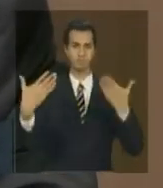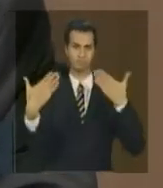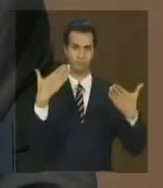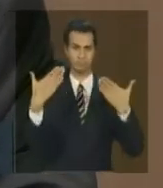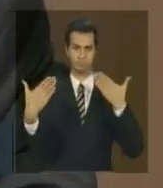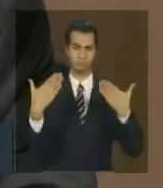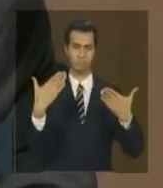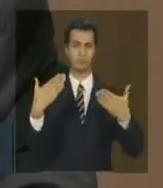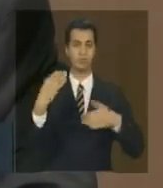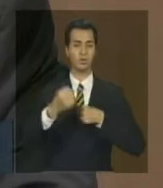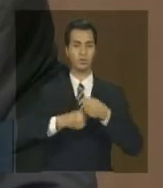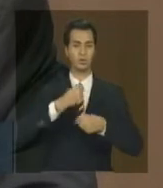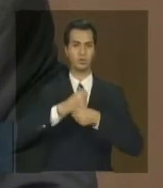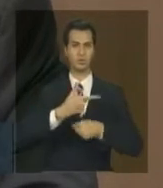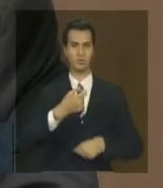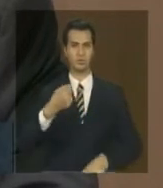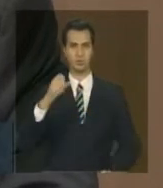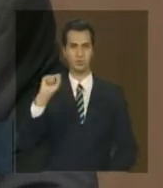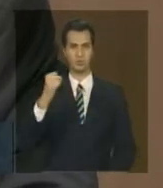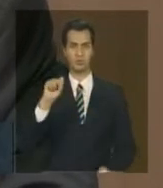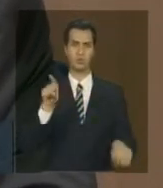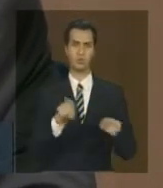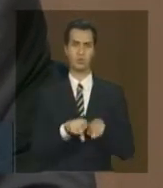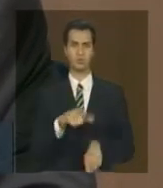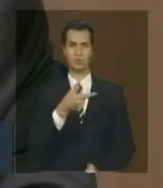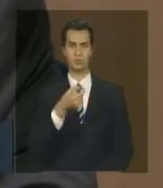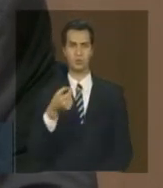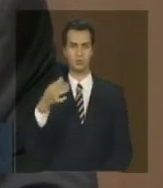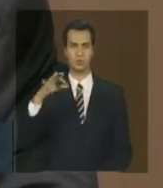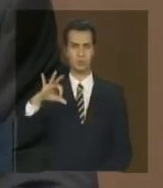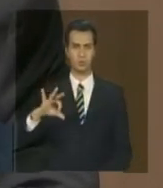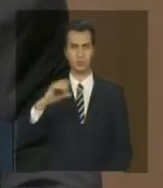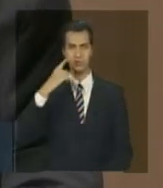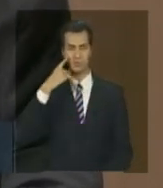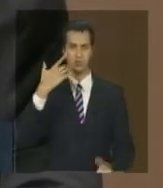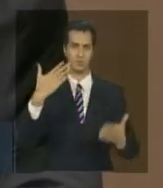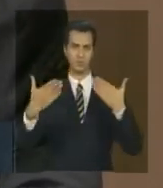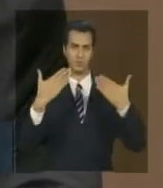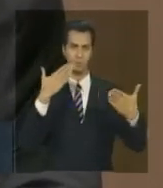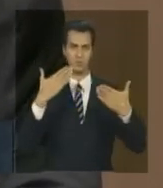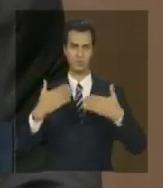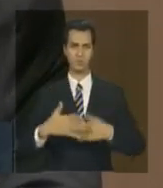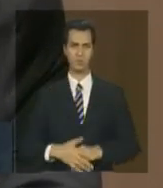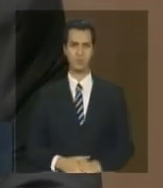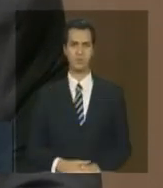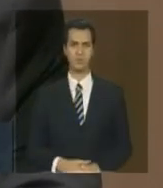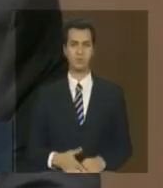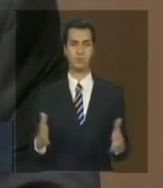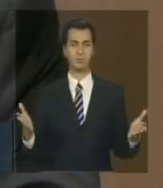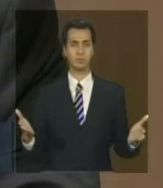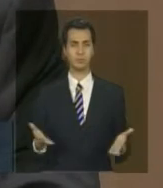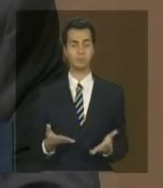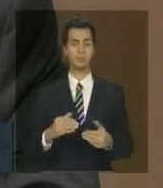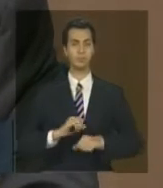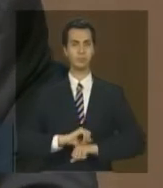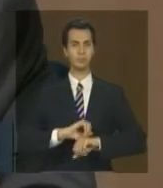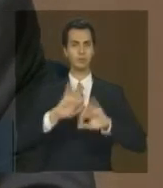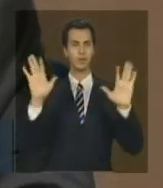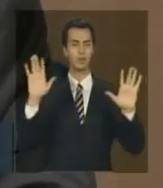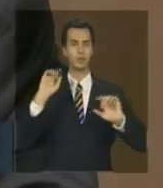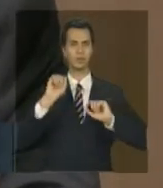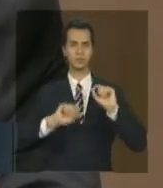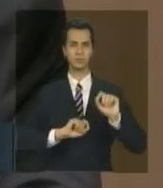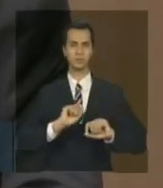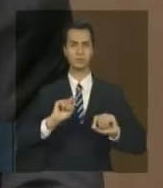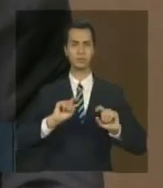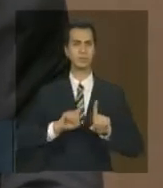período 2008-2009 para facilitar a comparação entre todos os biomas aí fica claro que nesse período o